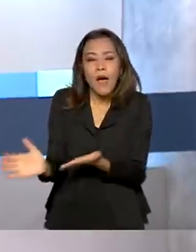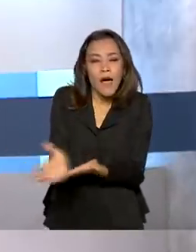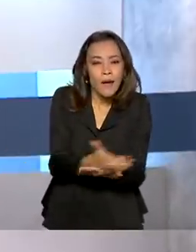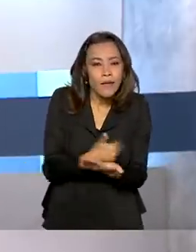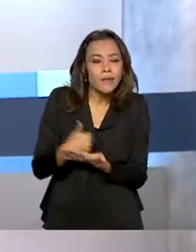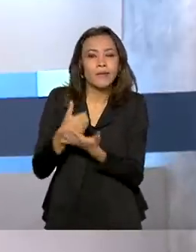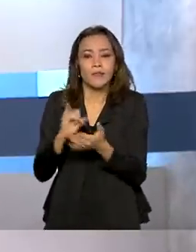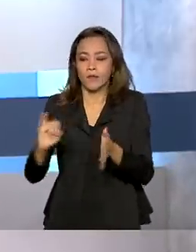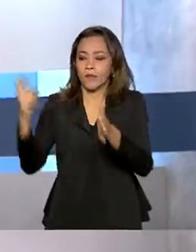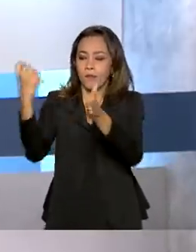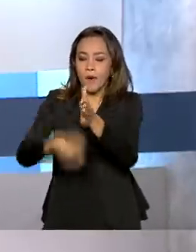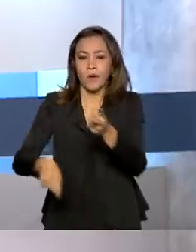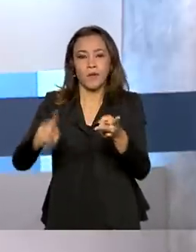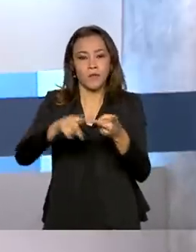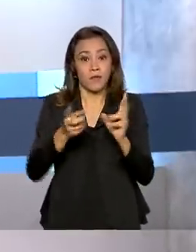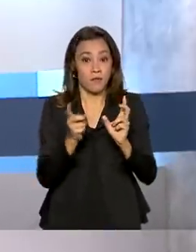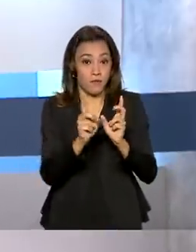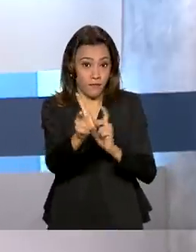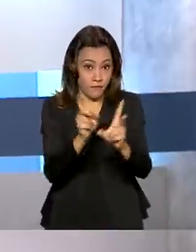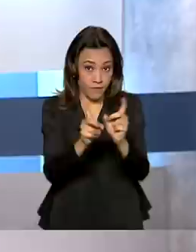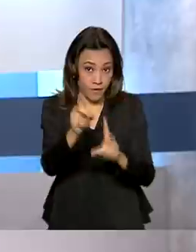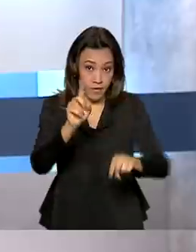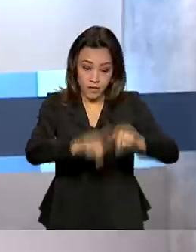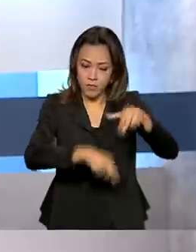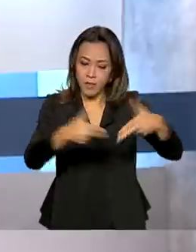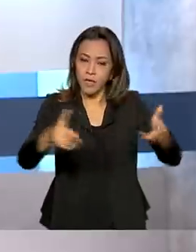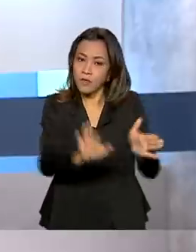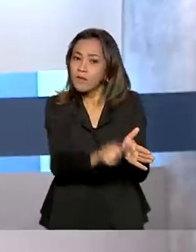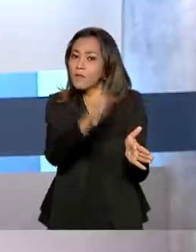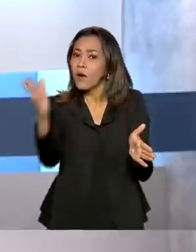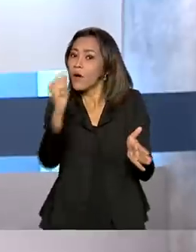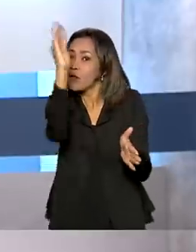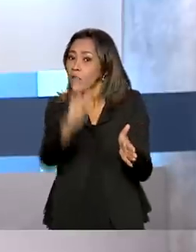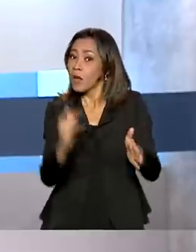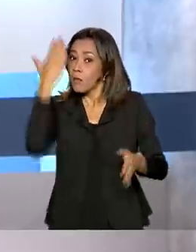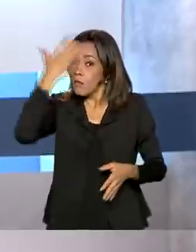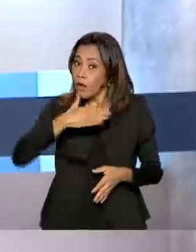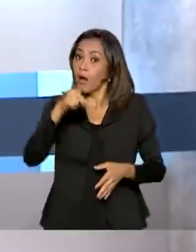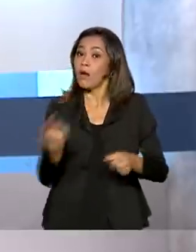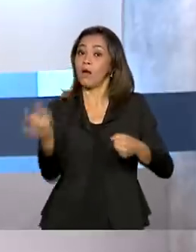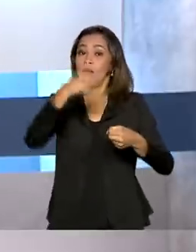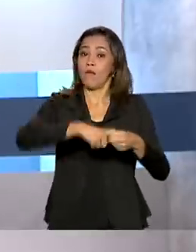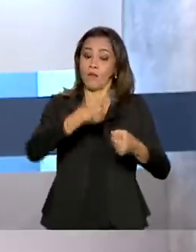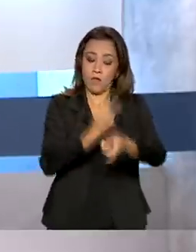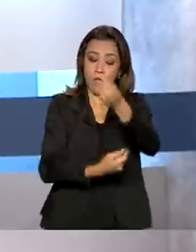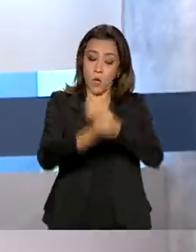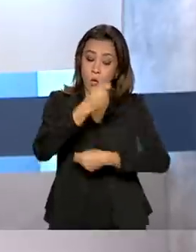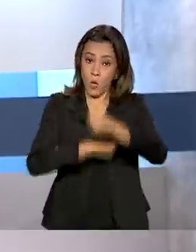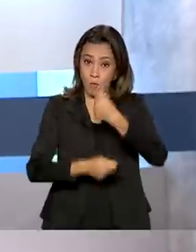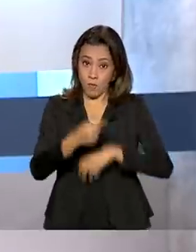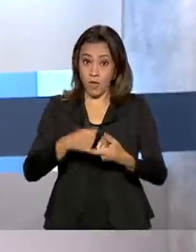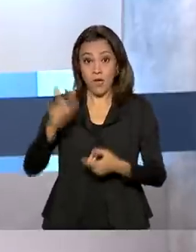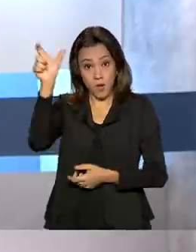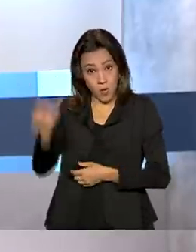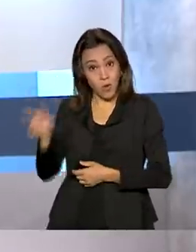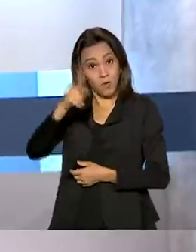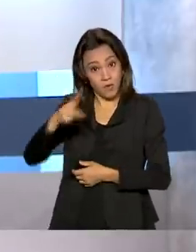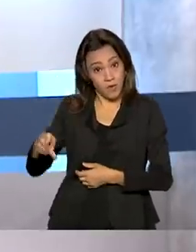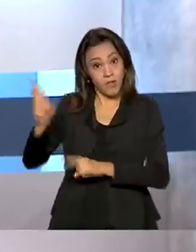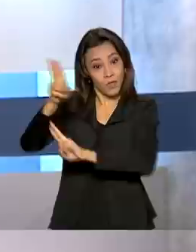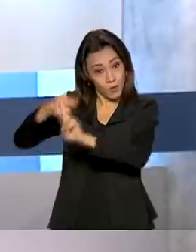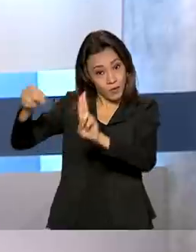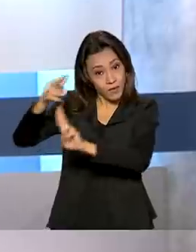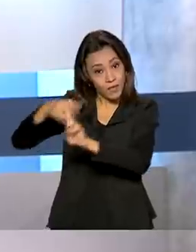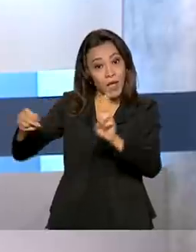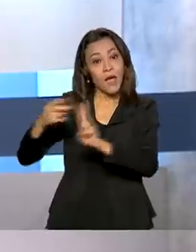impostos e as vendas de produtos ao exterior, revelam a retomada da economia, segundo o cientista político da Universidade de Brasília e